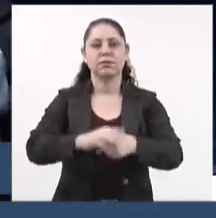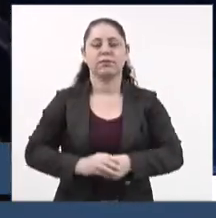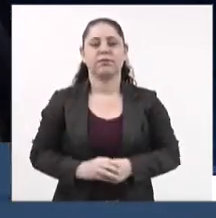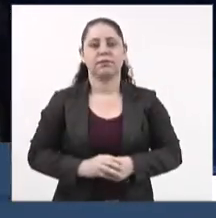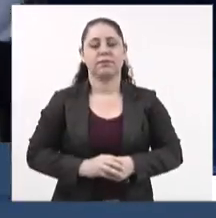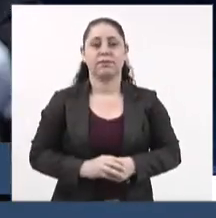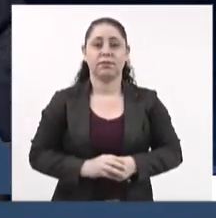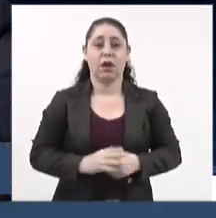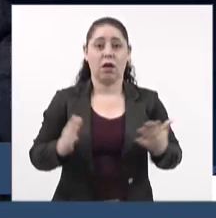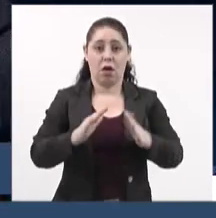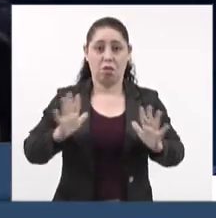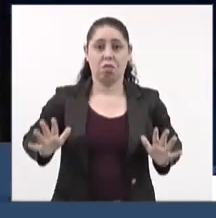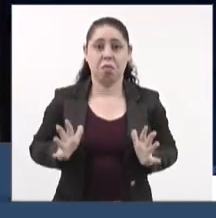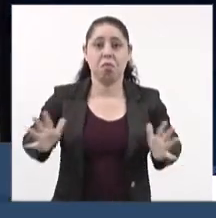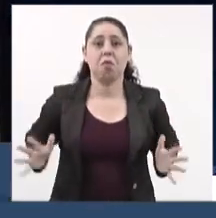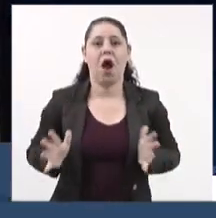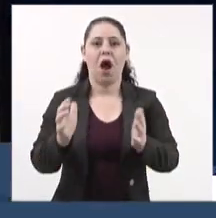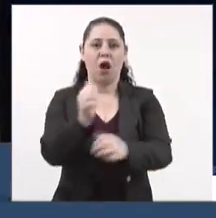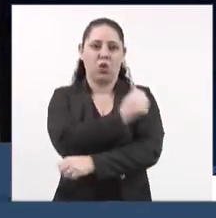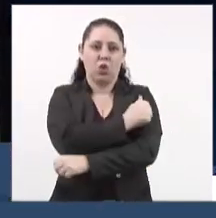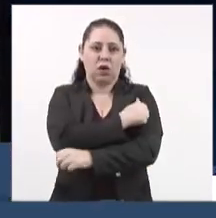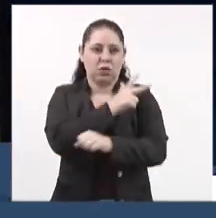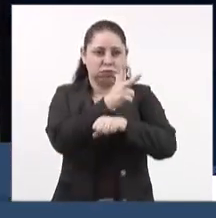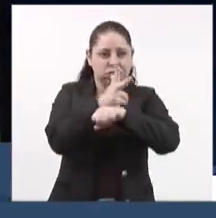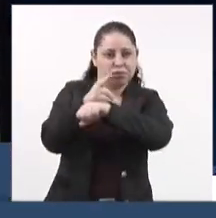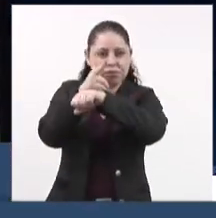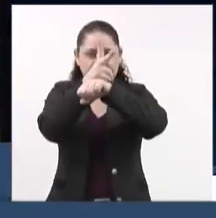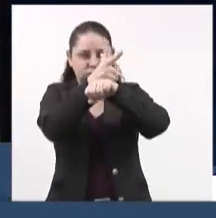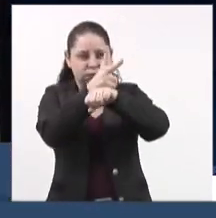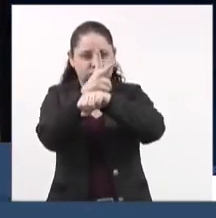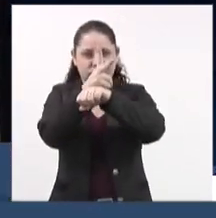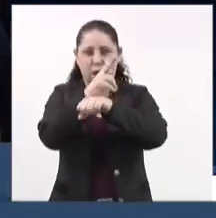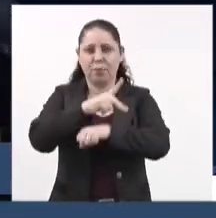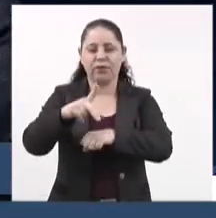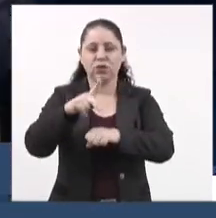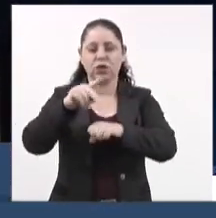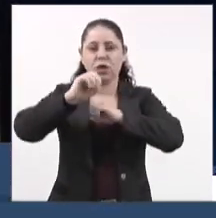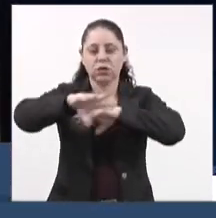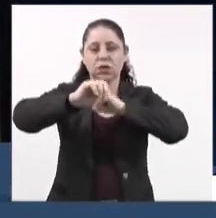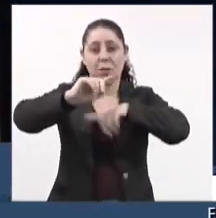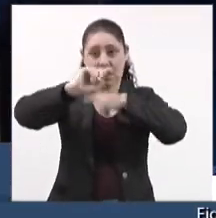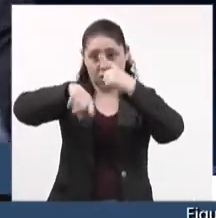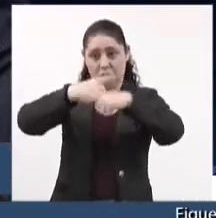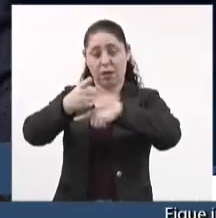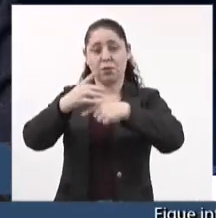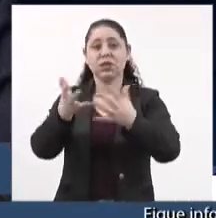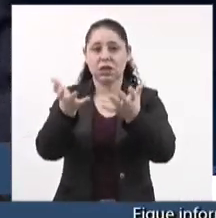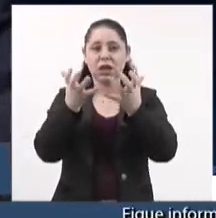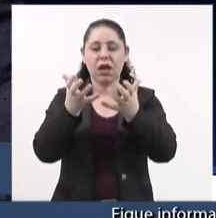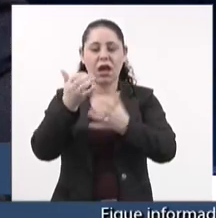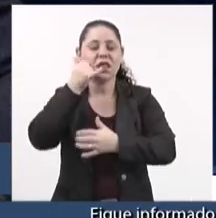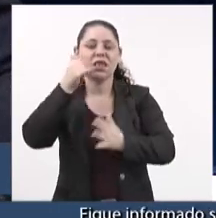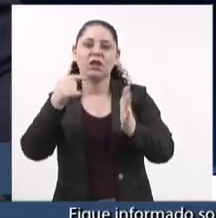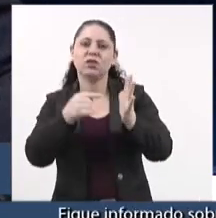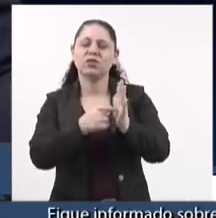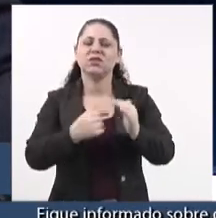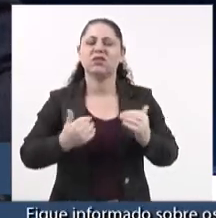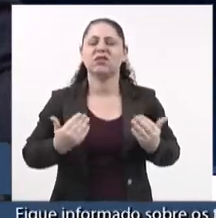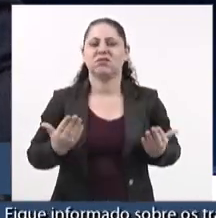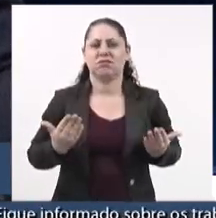Agora, incentivando o aluno a gravar, filmar, professor dando aula para depois querer denunciar?